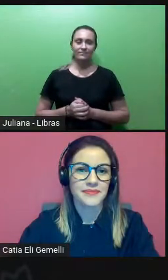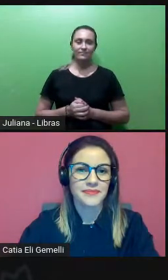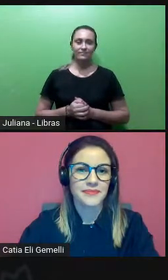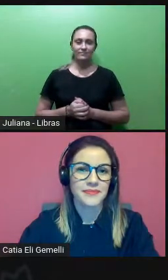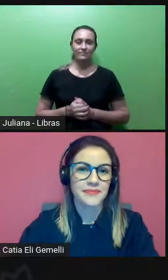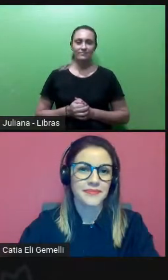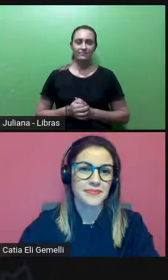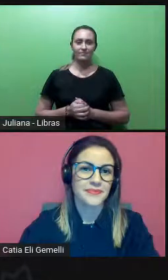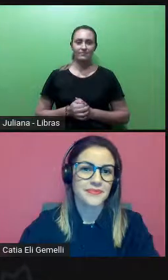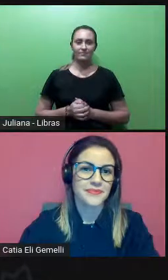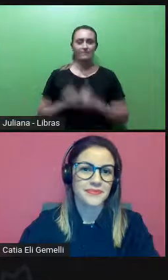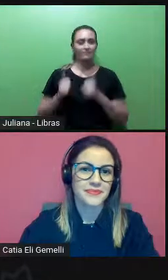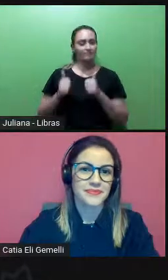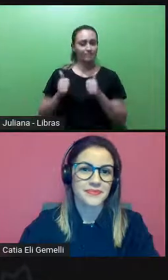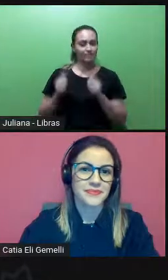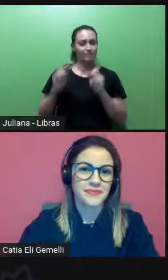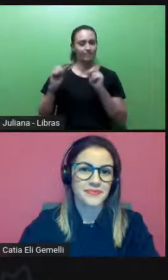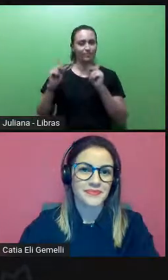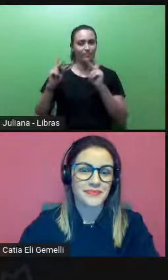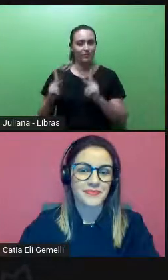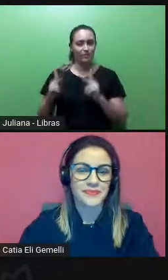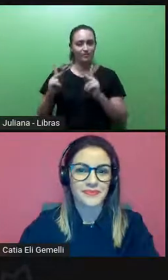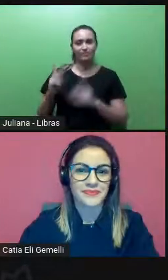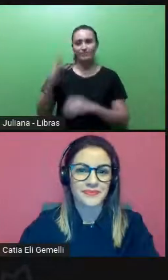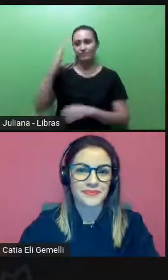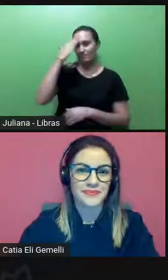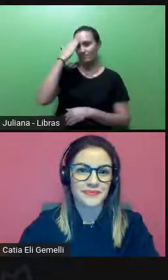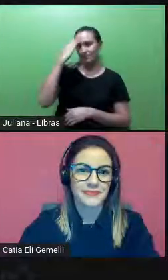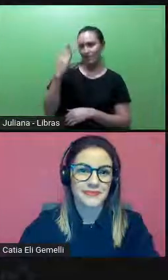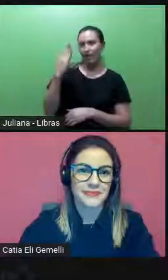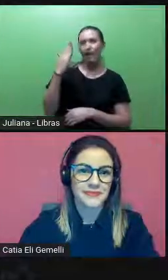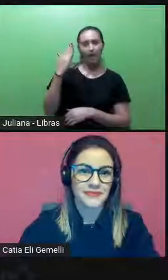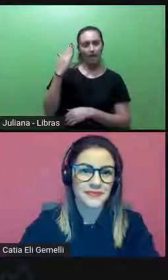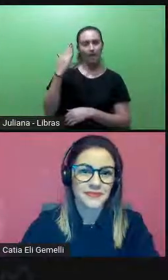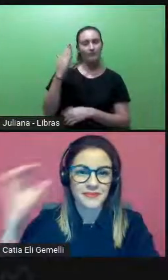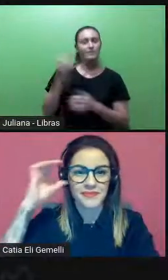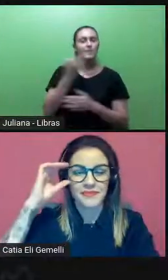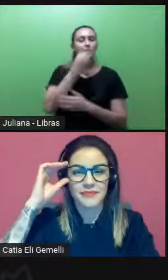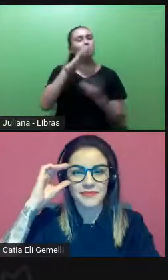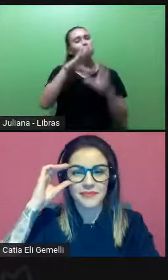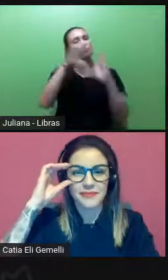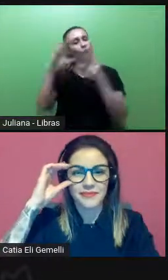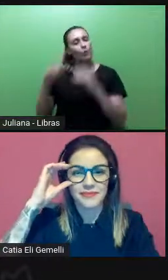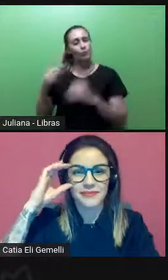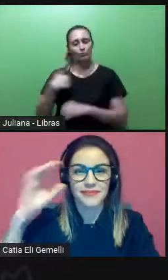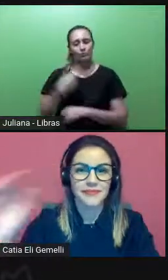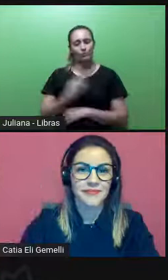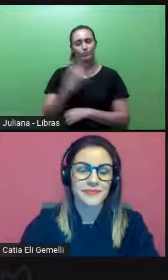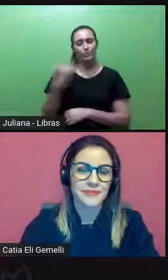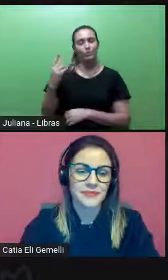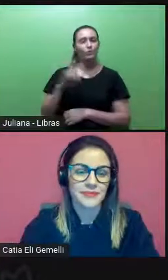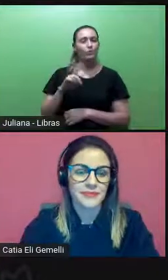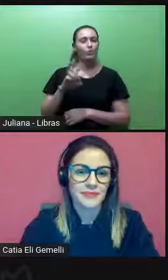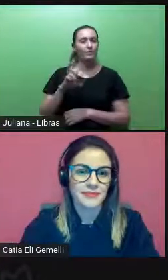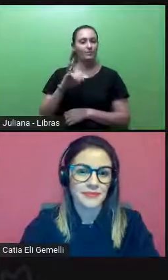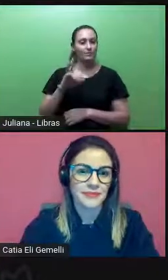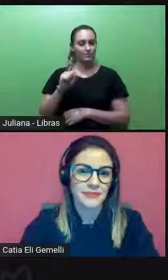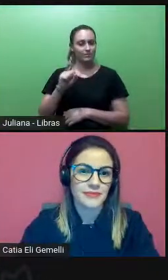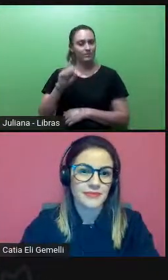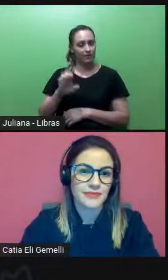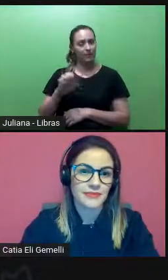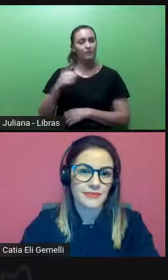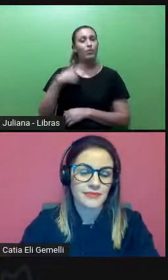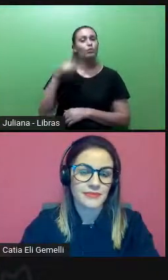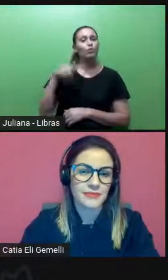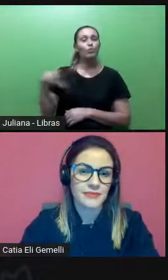Ok, obrigada. Então, boa noite, pessoal. Meu nome é Deise Caldarte Rossioli. Eu sou professora de português e